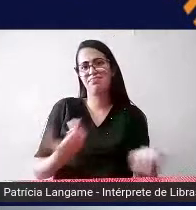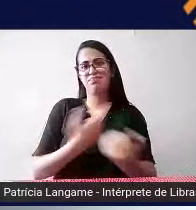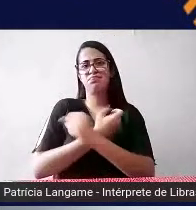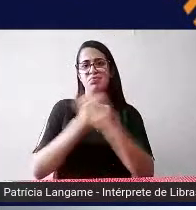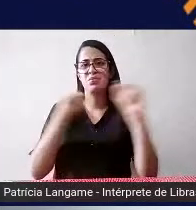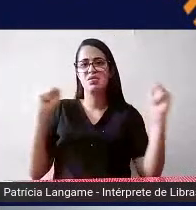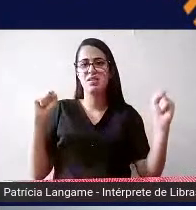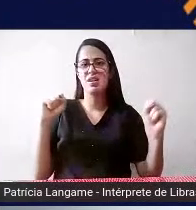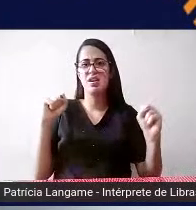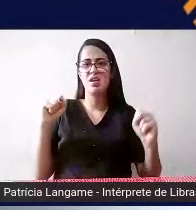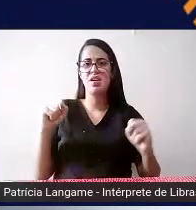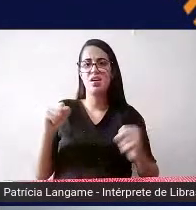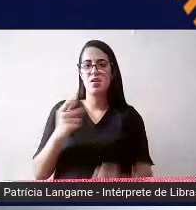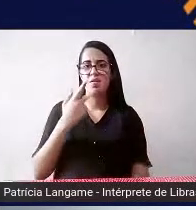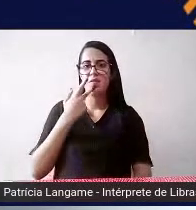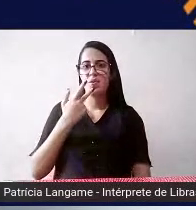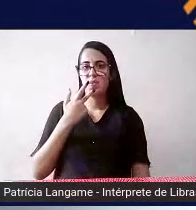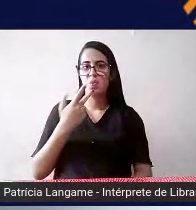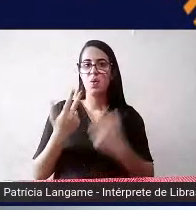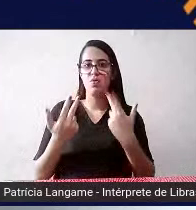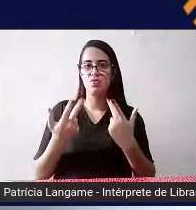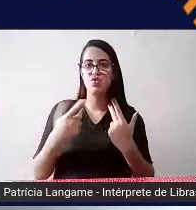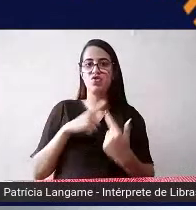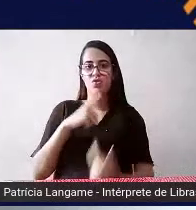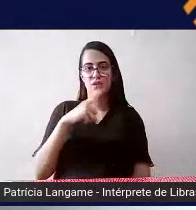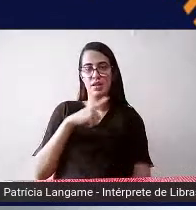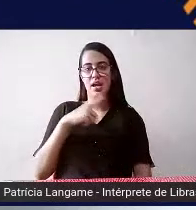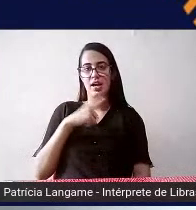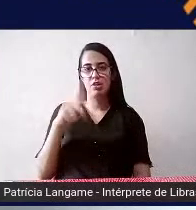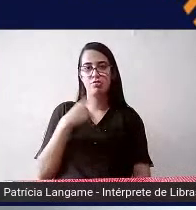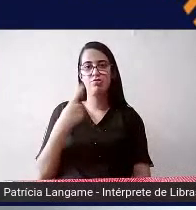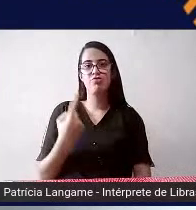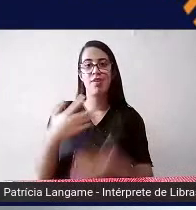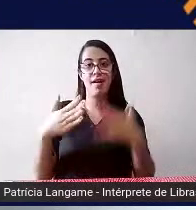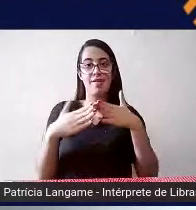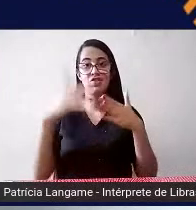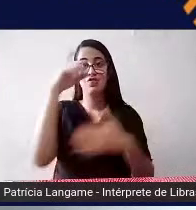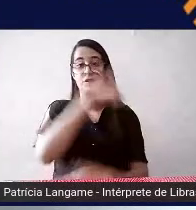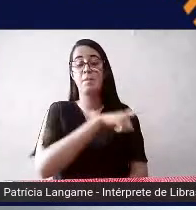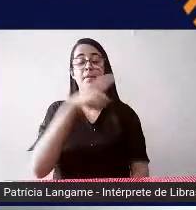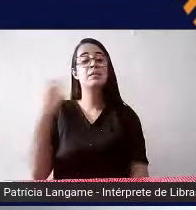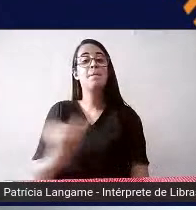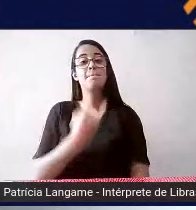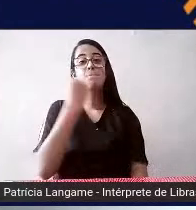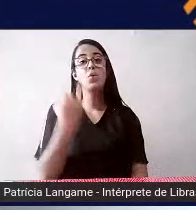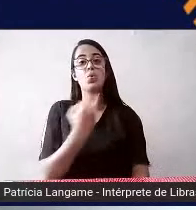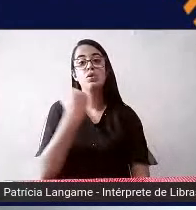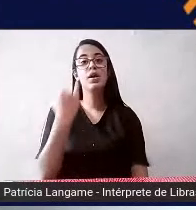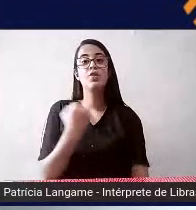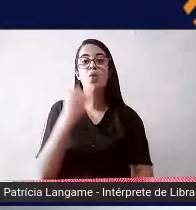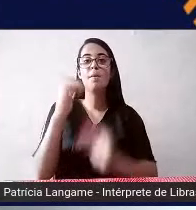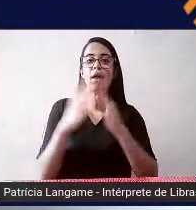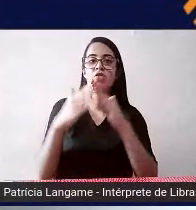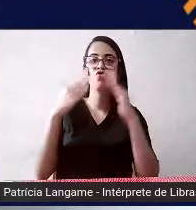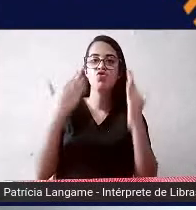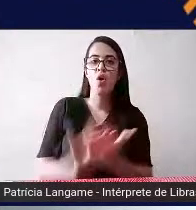comparado com as impressoras que a gente tem nas nossas casas mas é muito importante para a escola